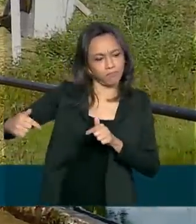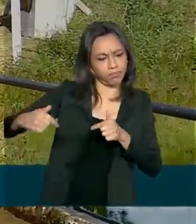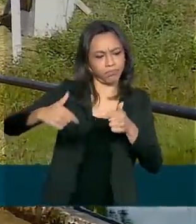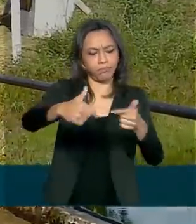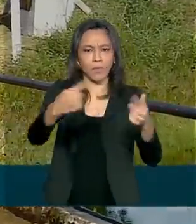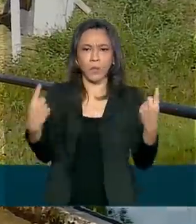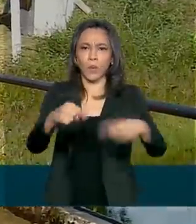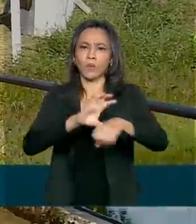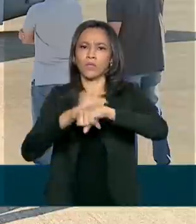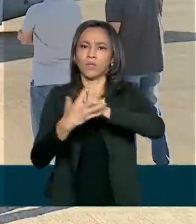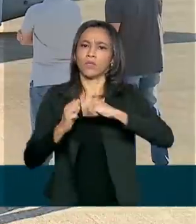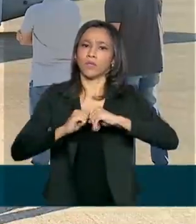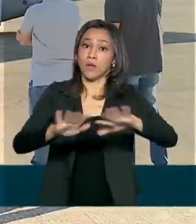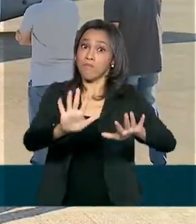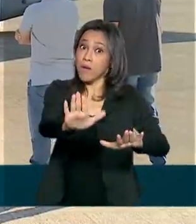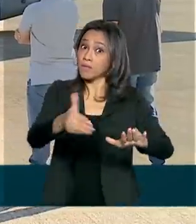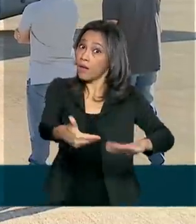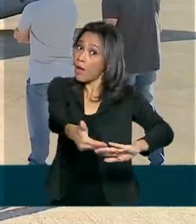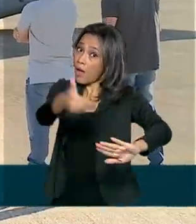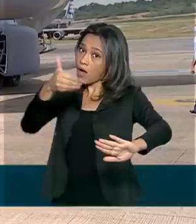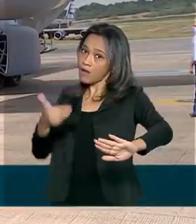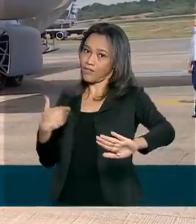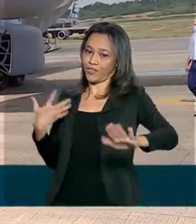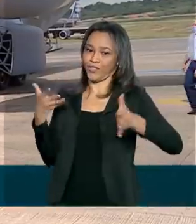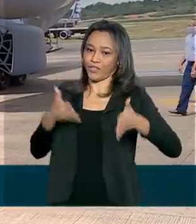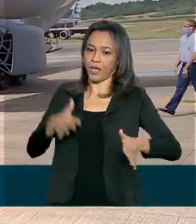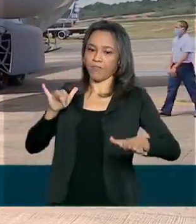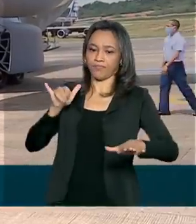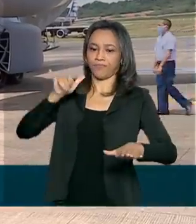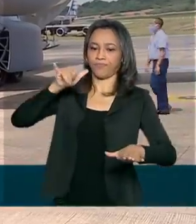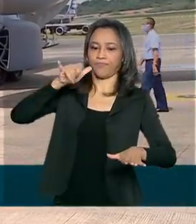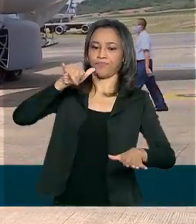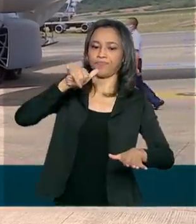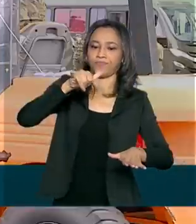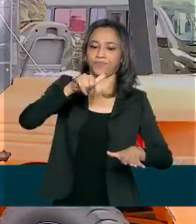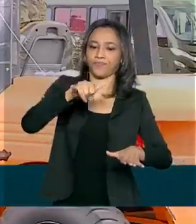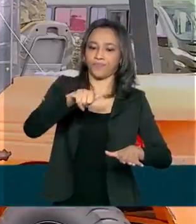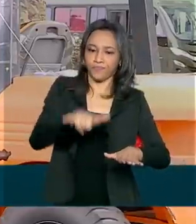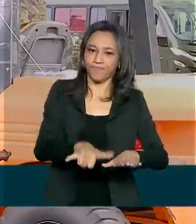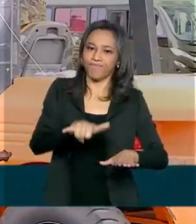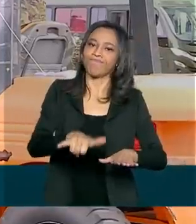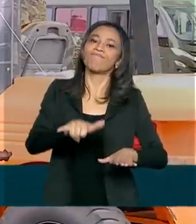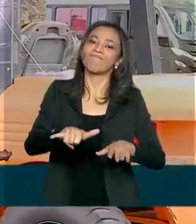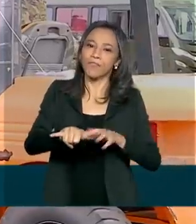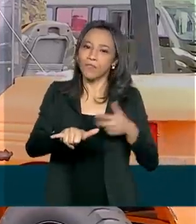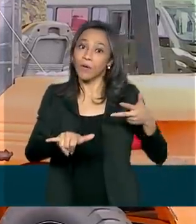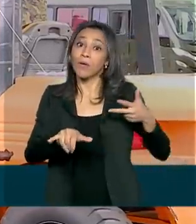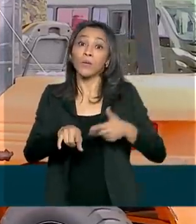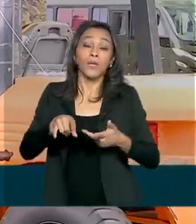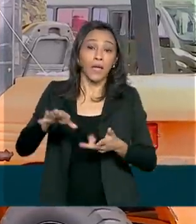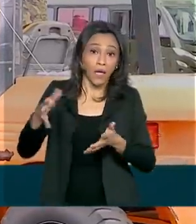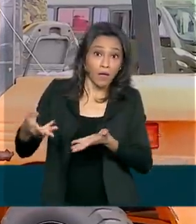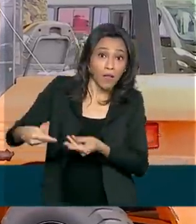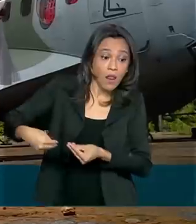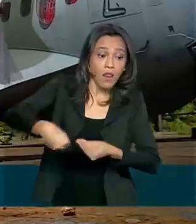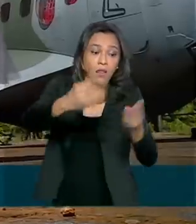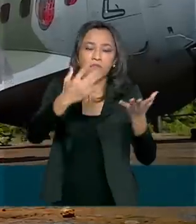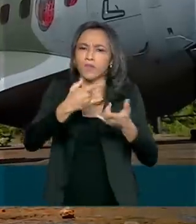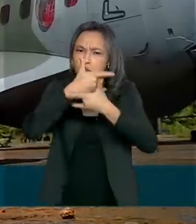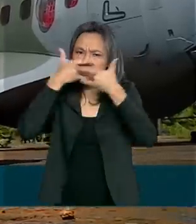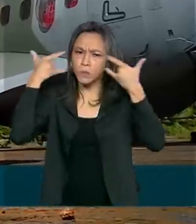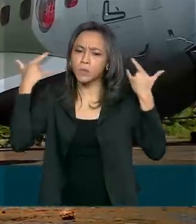-19. Mas antes de chegar aqui, o avião da Força Aérea Brasileira foi abastecido para trazer máscaras, luvas,